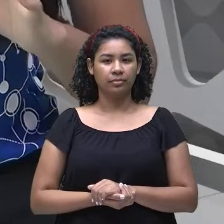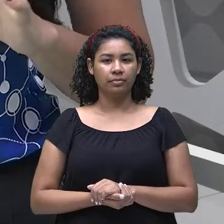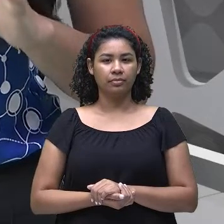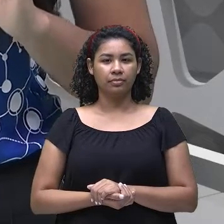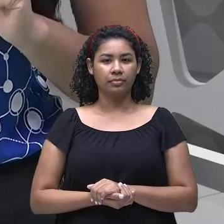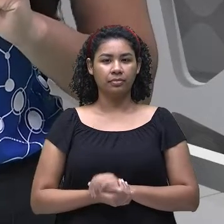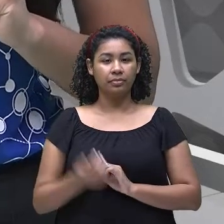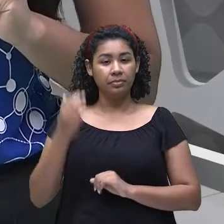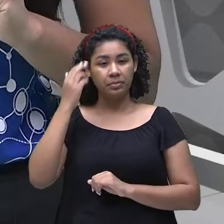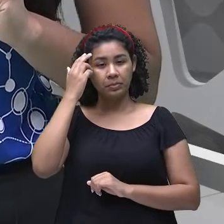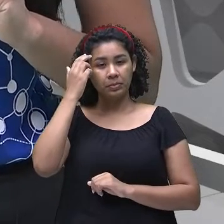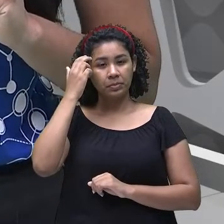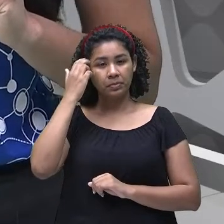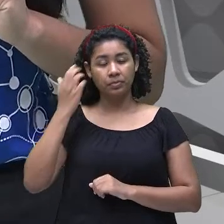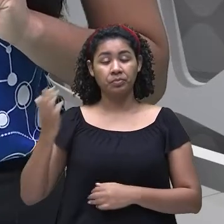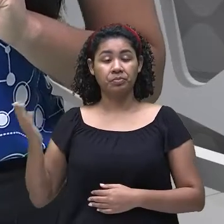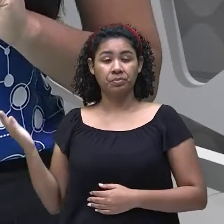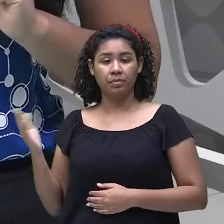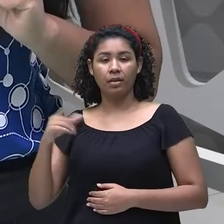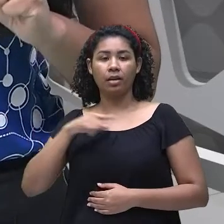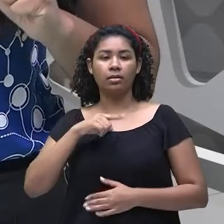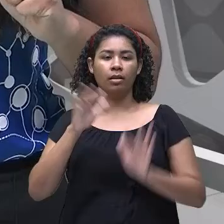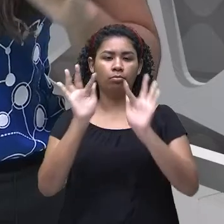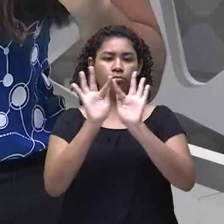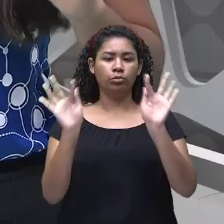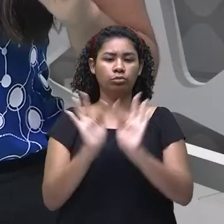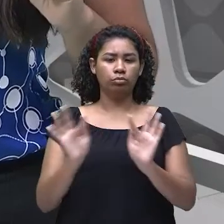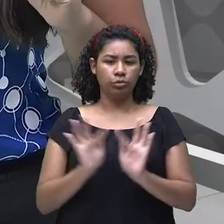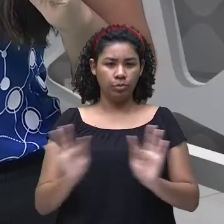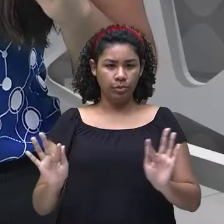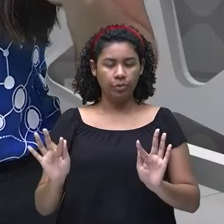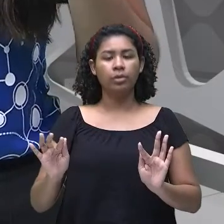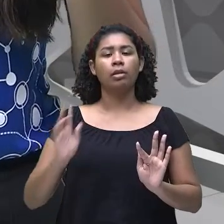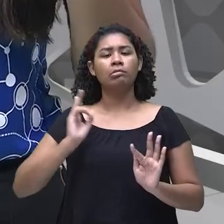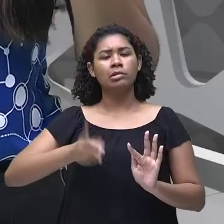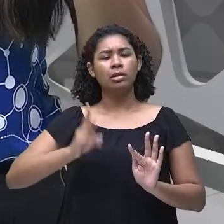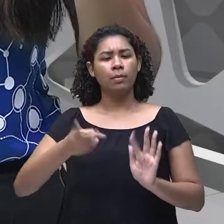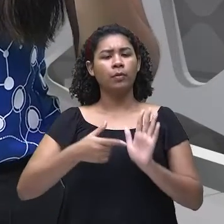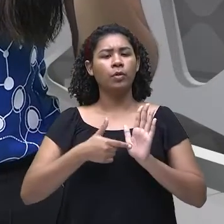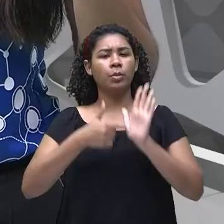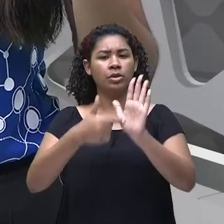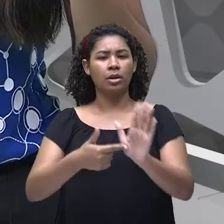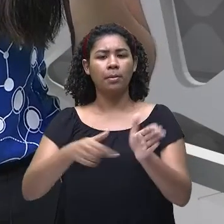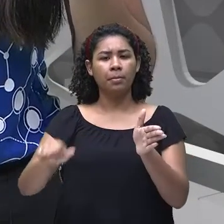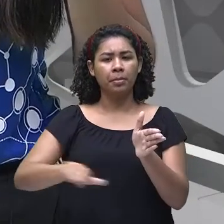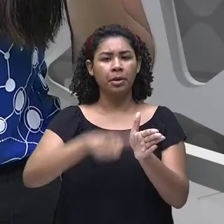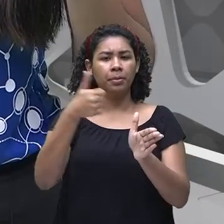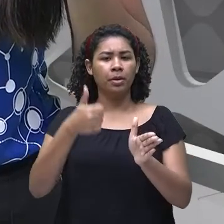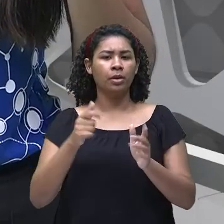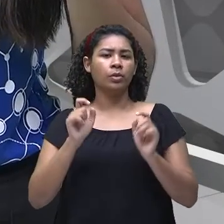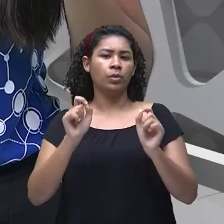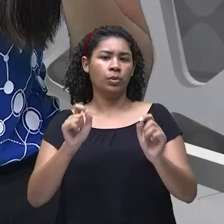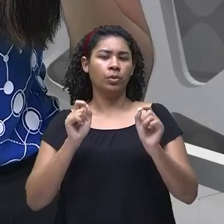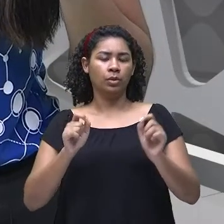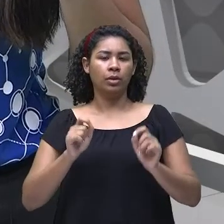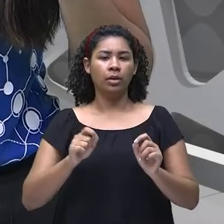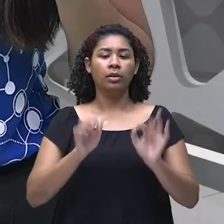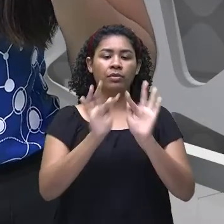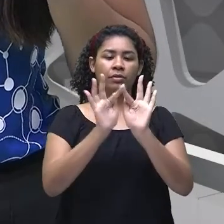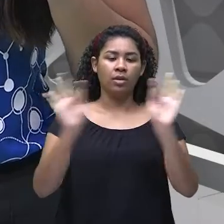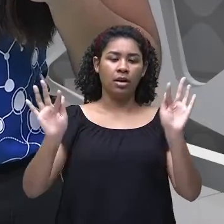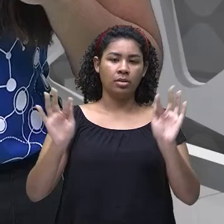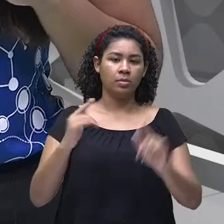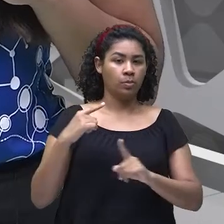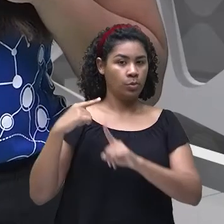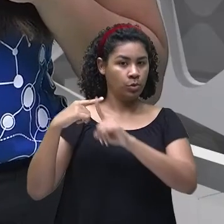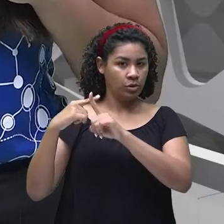Nós temos essas frases aqui e sempre nós vamos apresentar primeiro na forma afirmativa